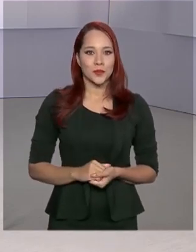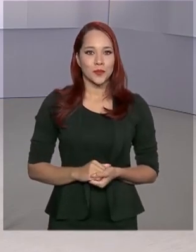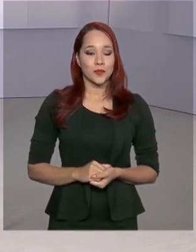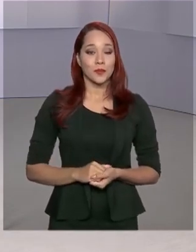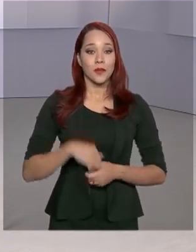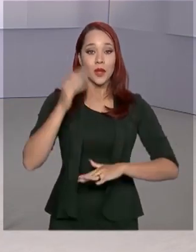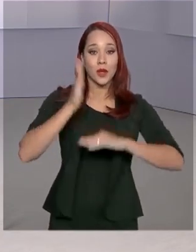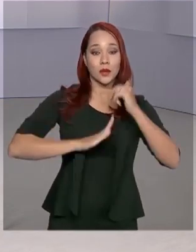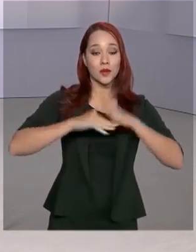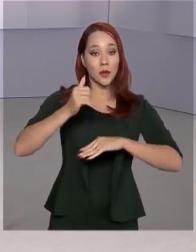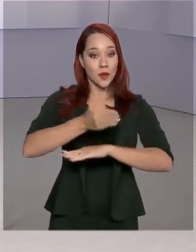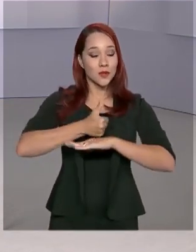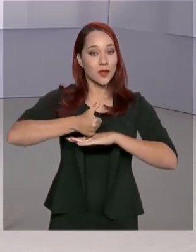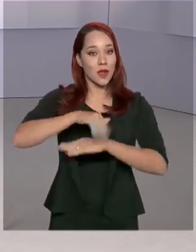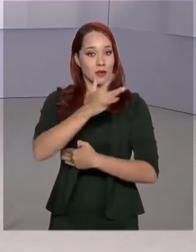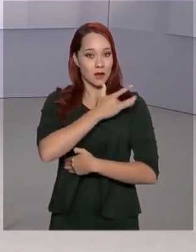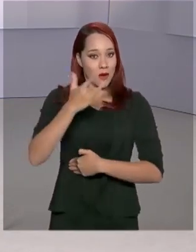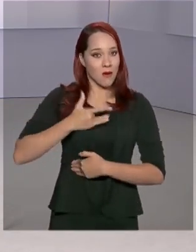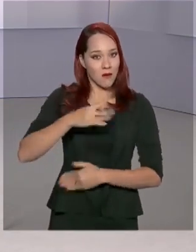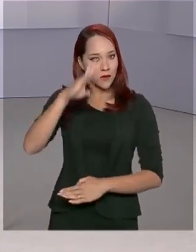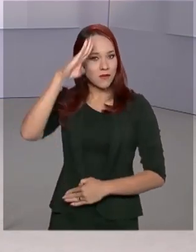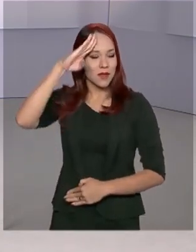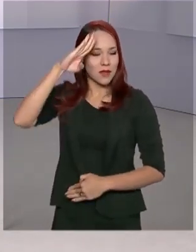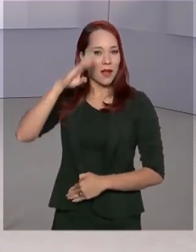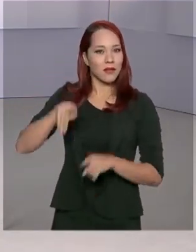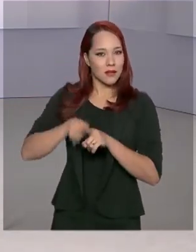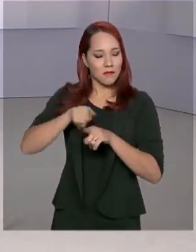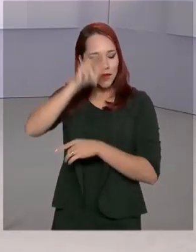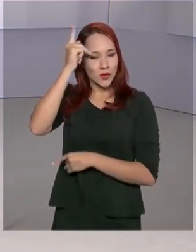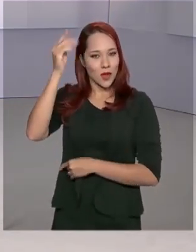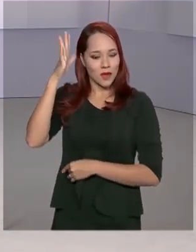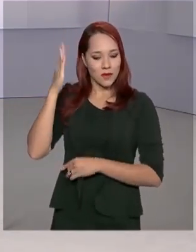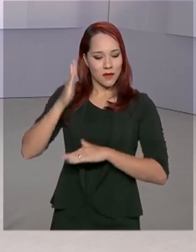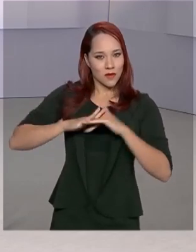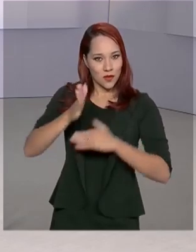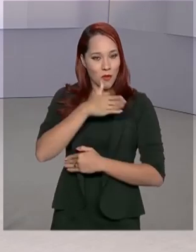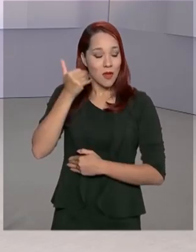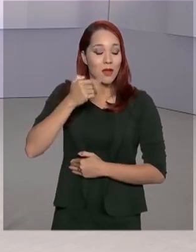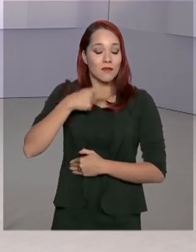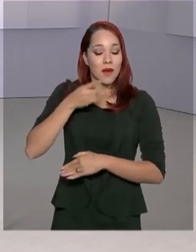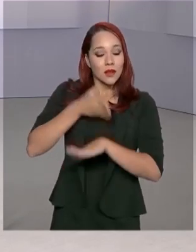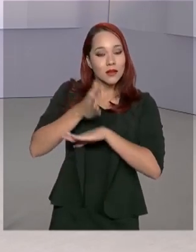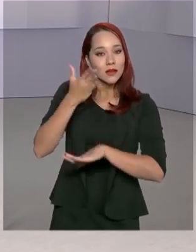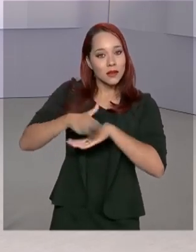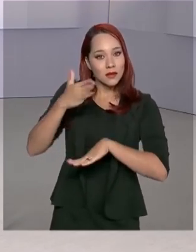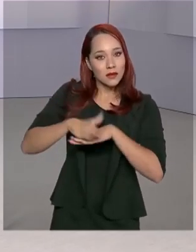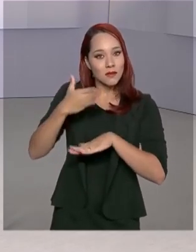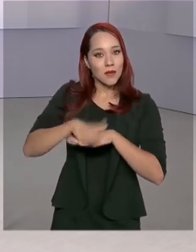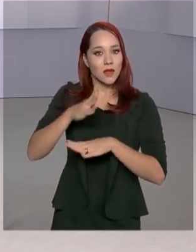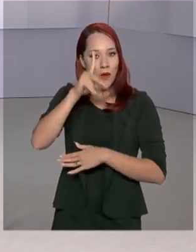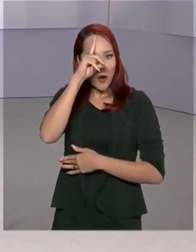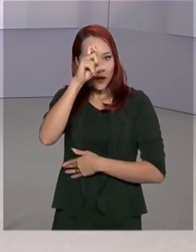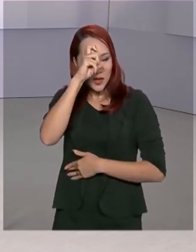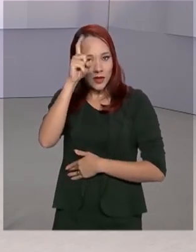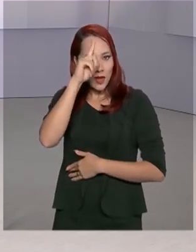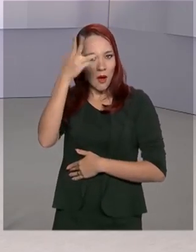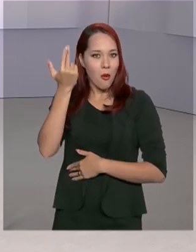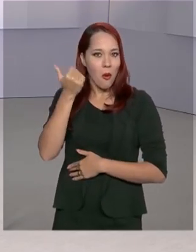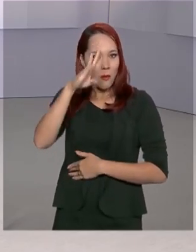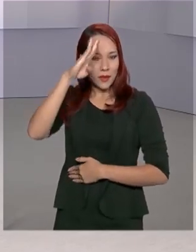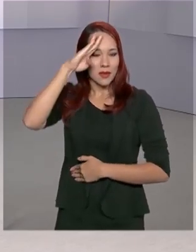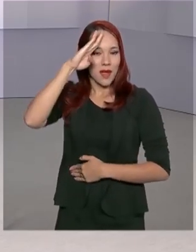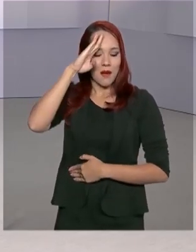Profissionais de saúde, militares e civis participam de um treinamento em hospitais militares para atuar em emergências